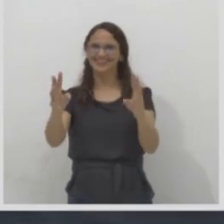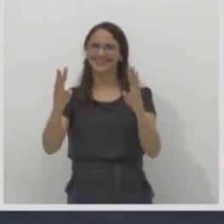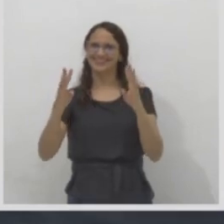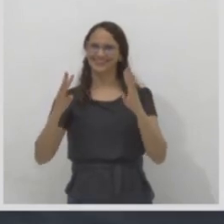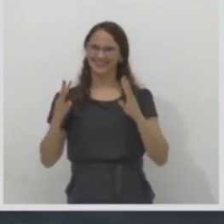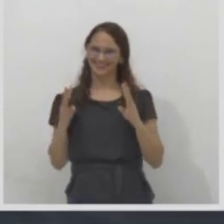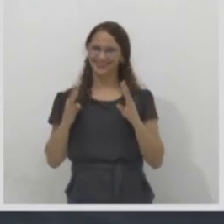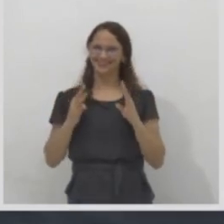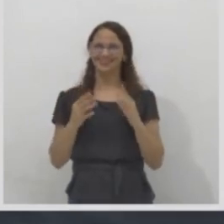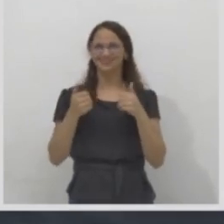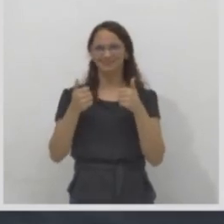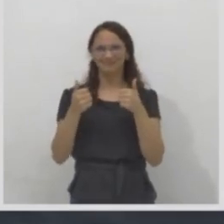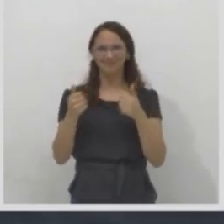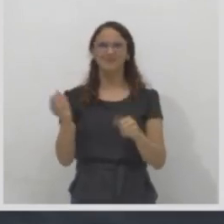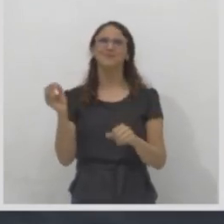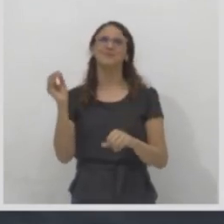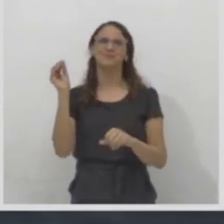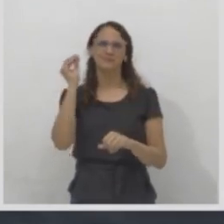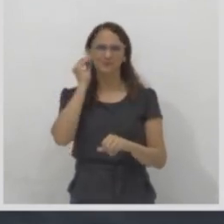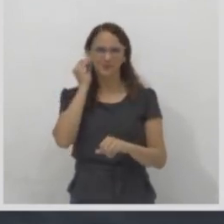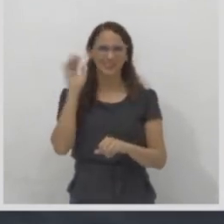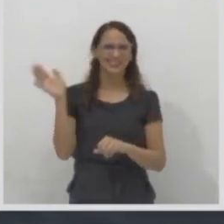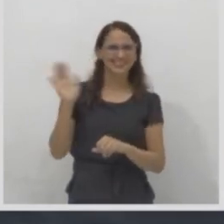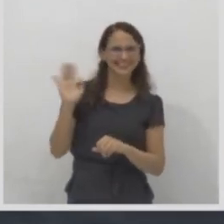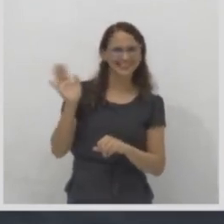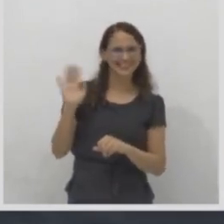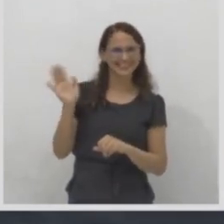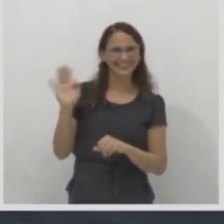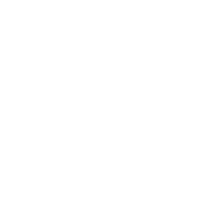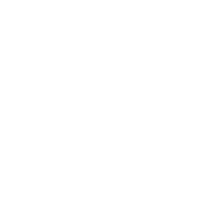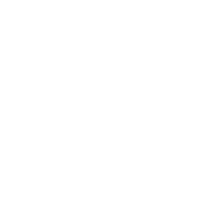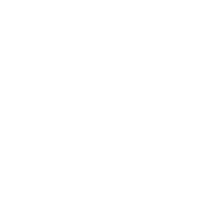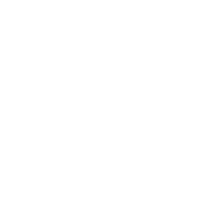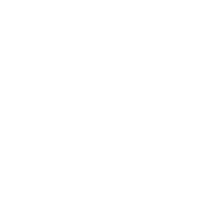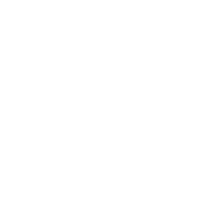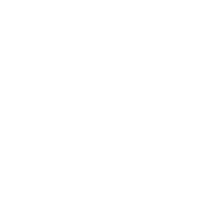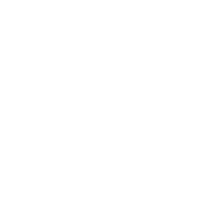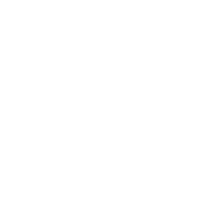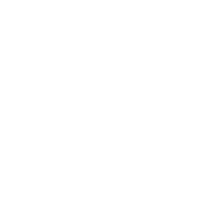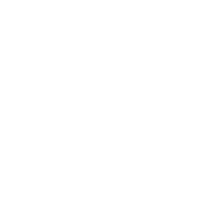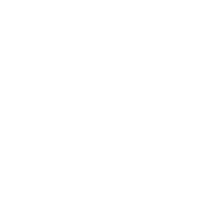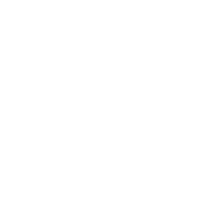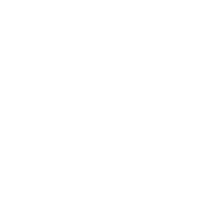todos e um grande beijo e abraço até a próxima. Tchau, tchau. Tchau,